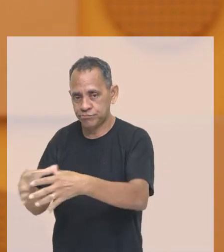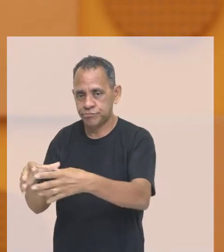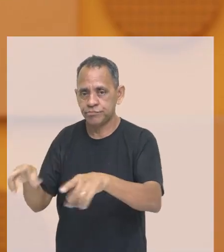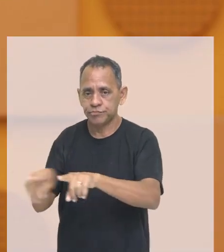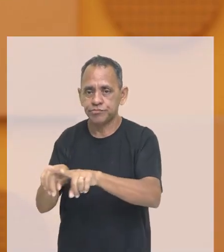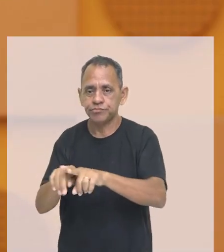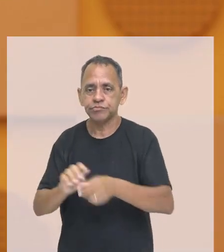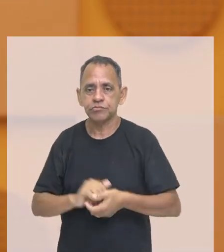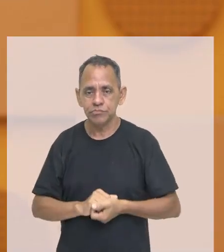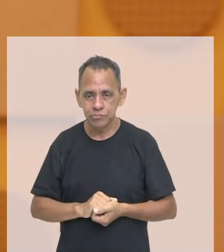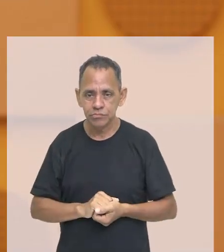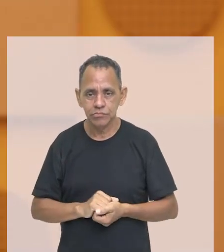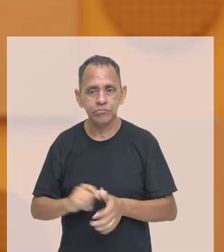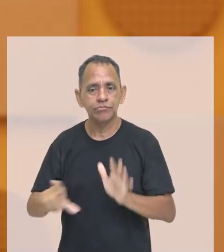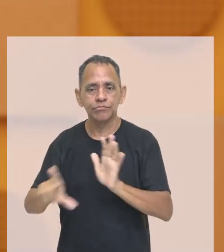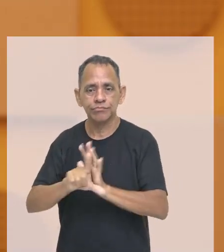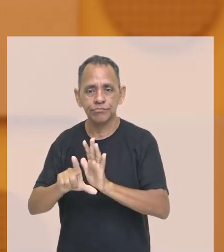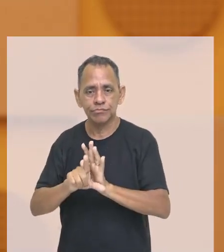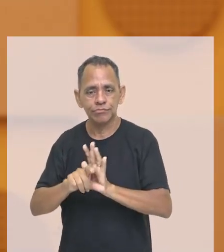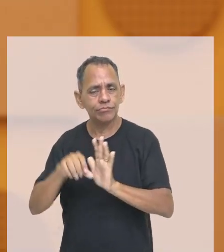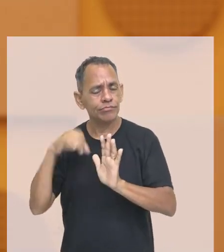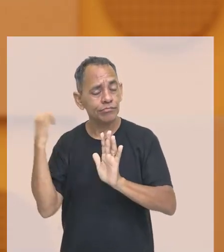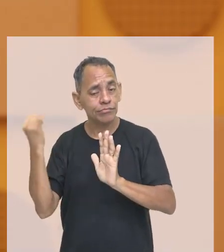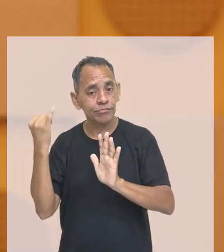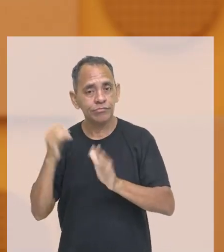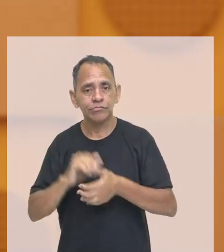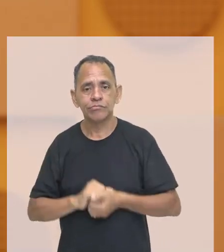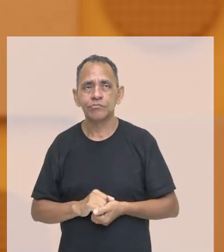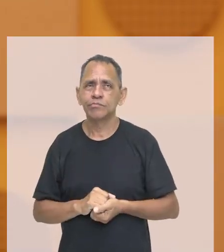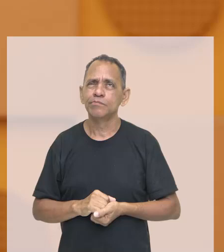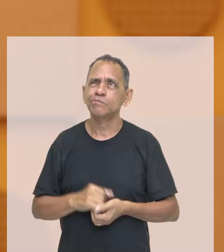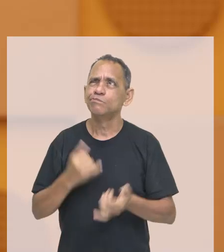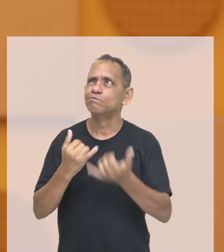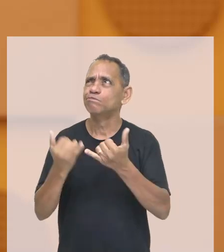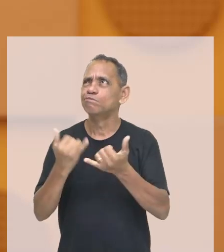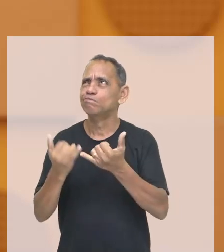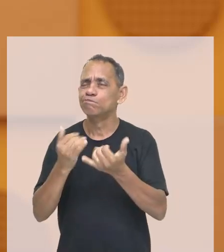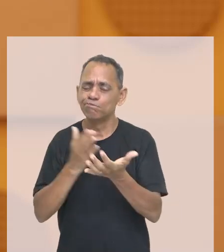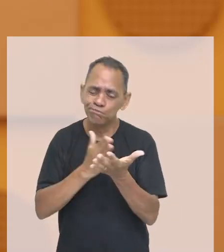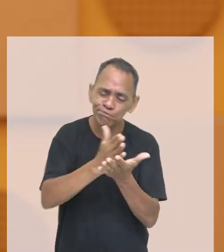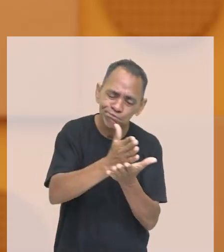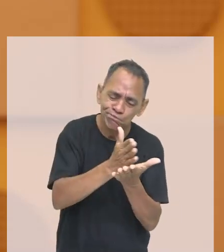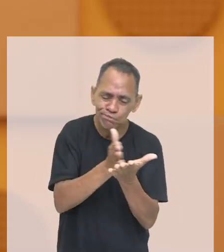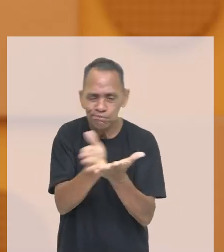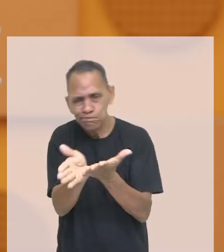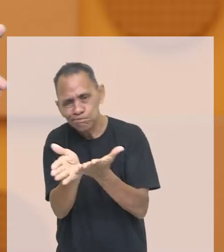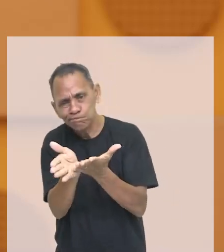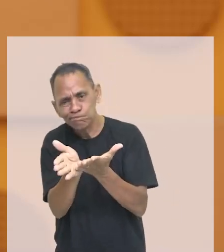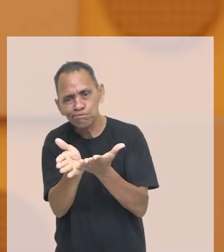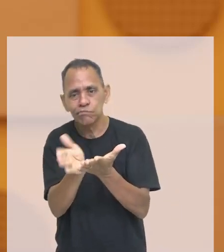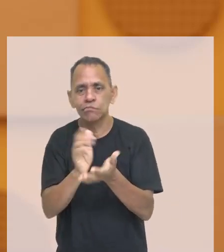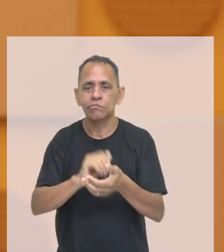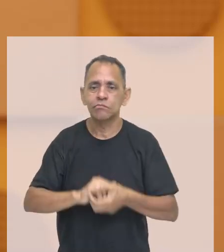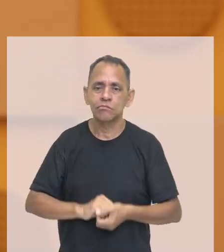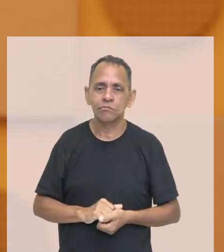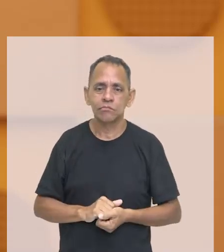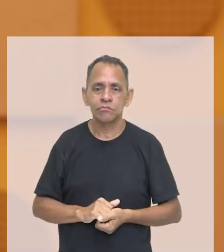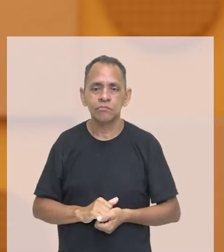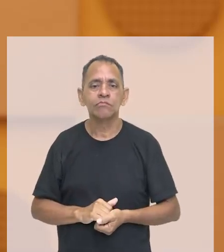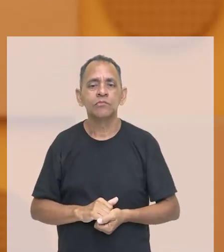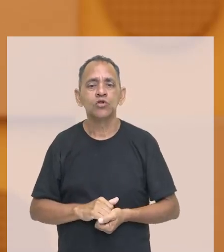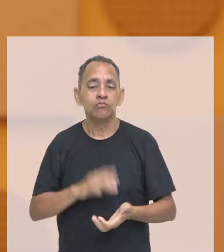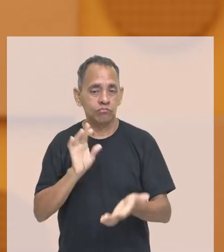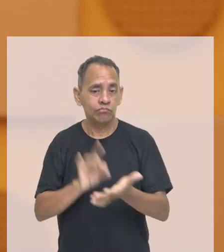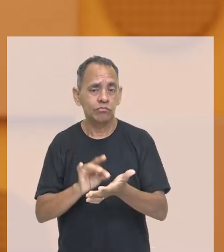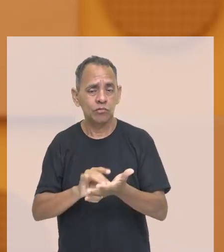ela é um pouco ambígua. Como assim, professor? Ao mesmo tempo que ela perdoa, digamos assim, até é